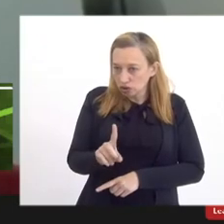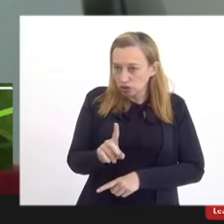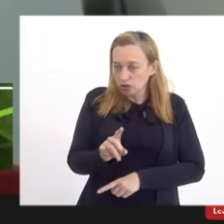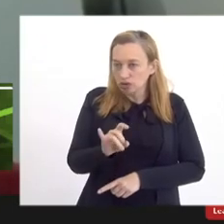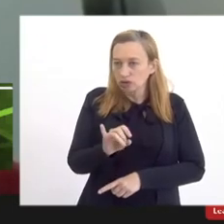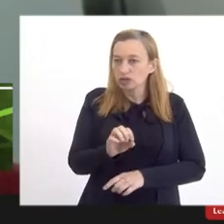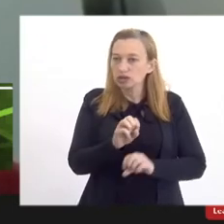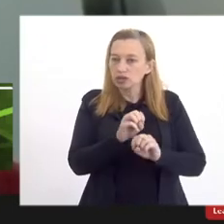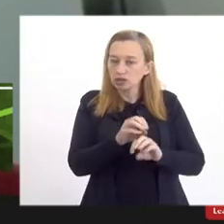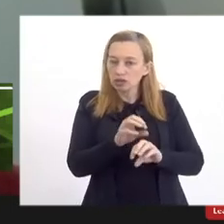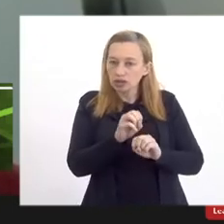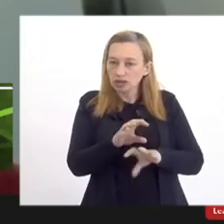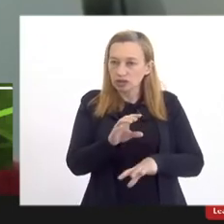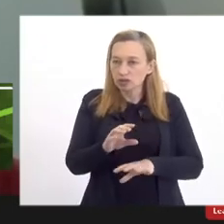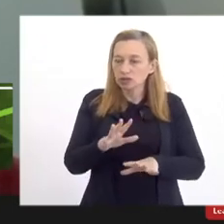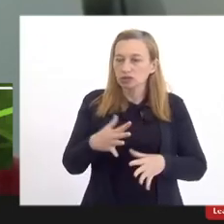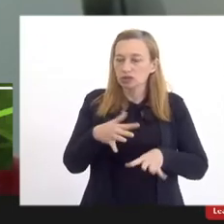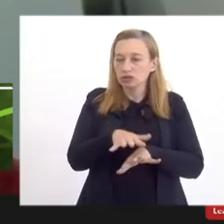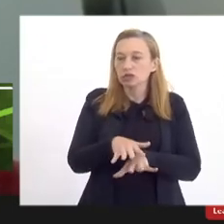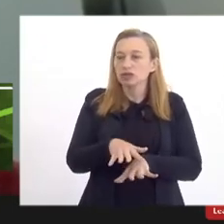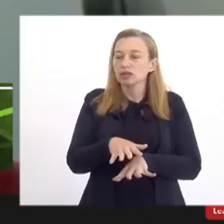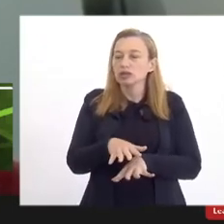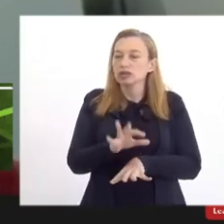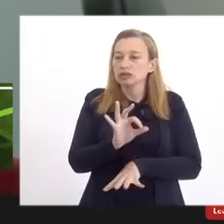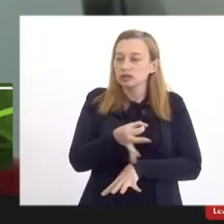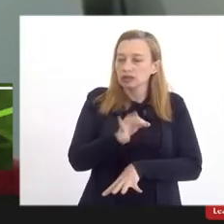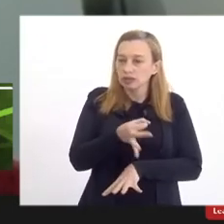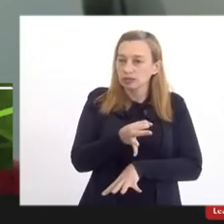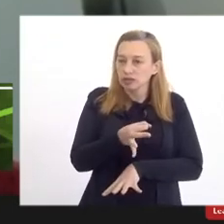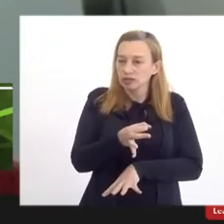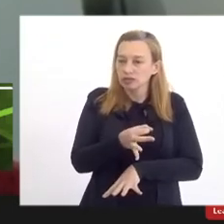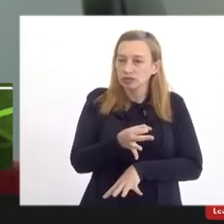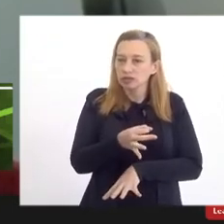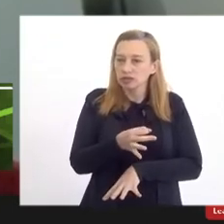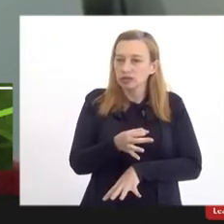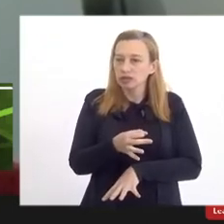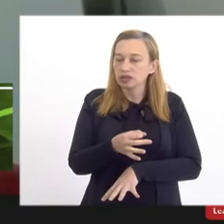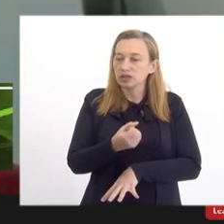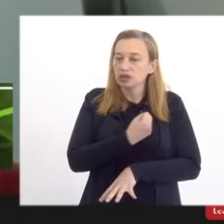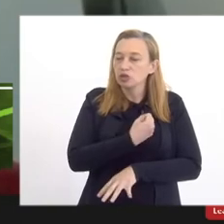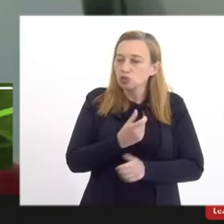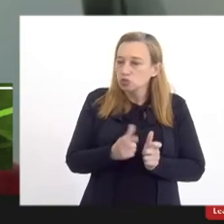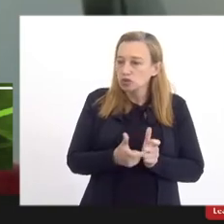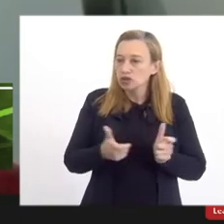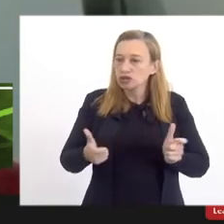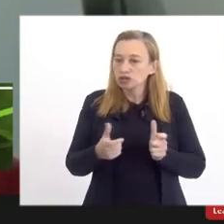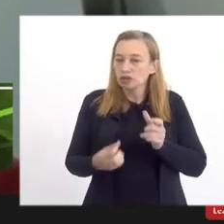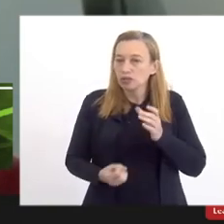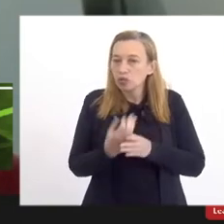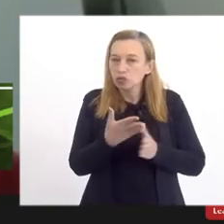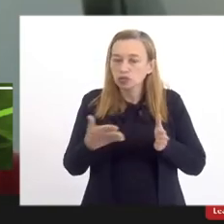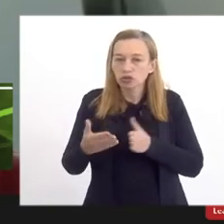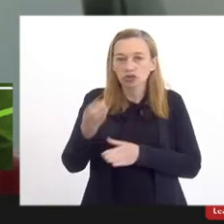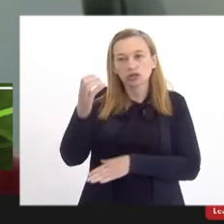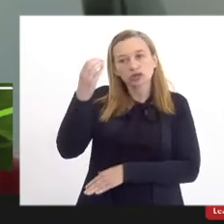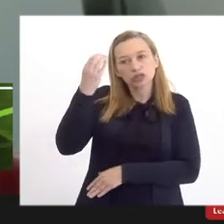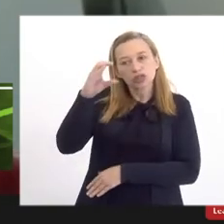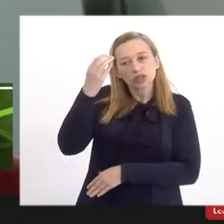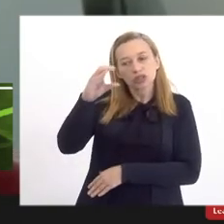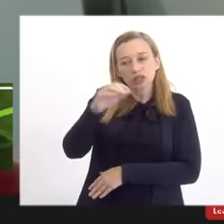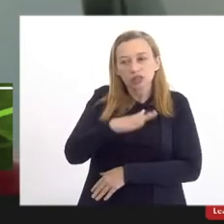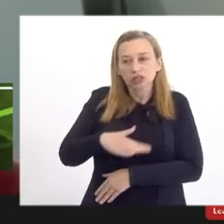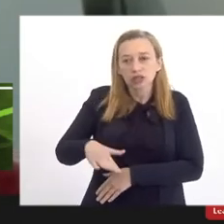exclusiva certamente vão promover um grande crescimento da produção científica nessa instituição